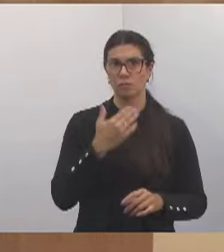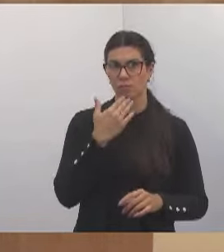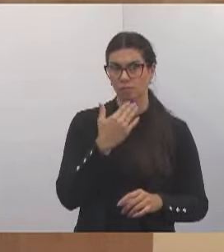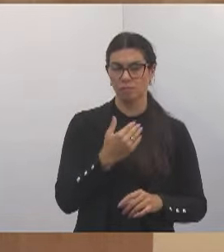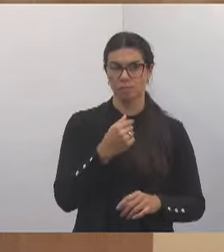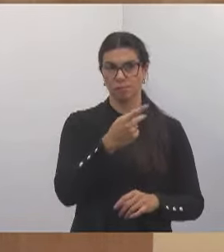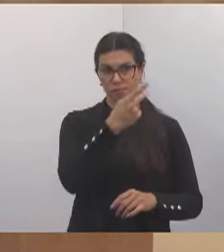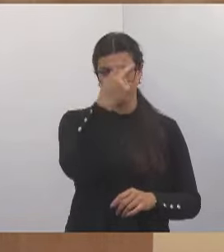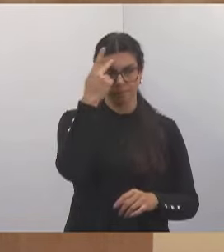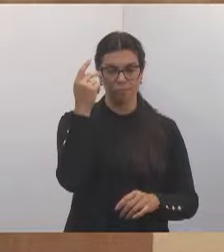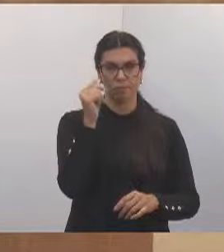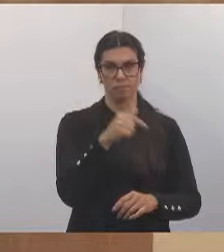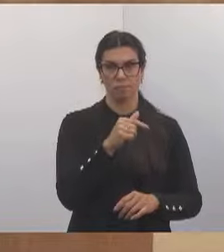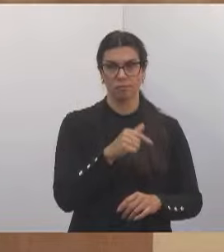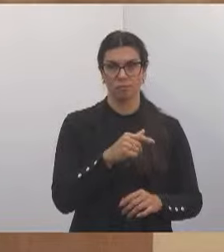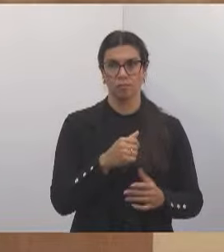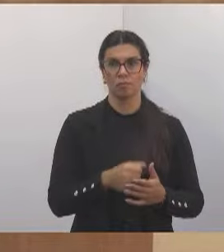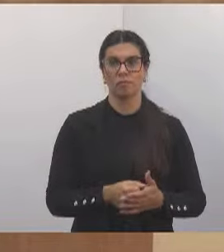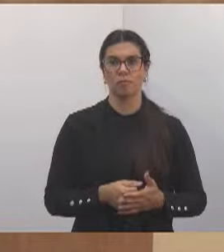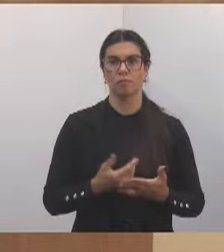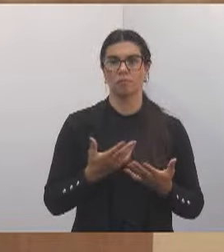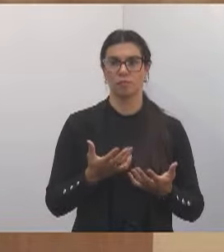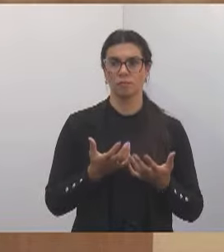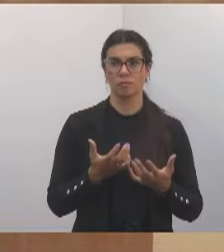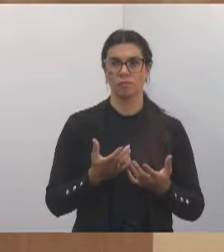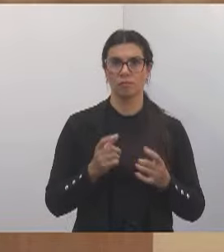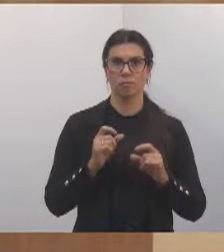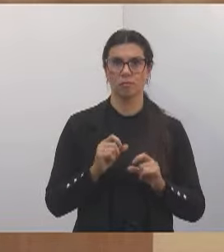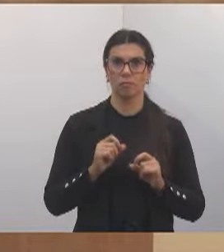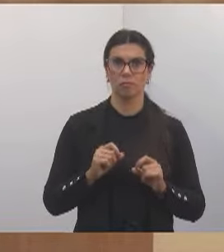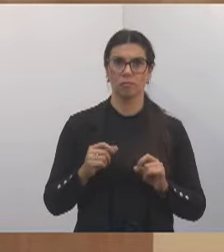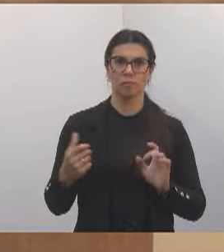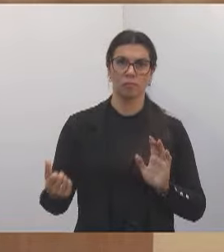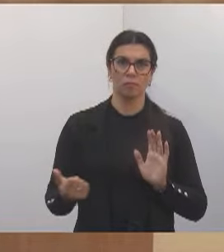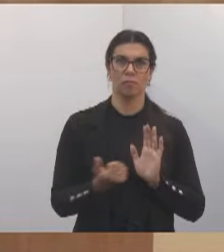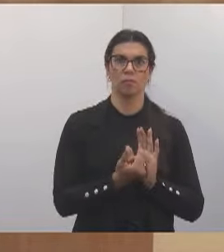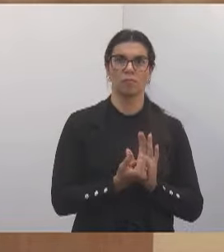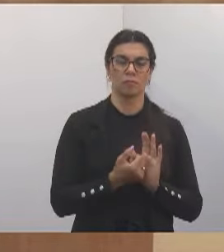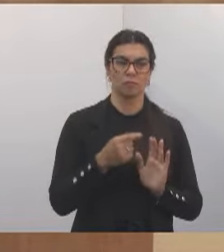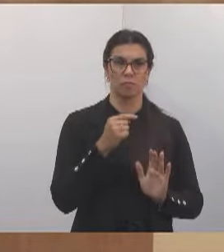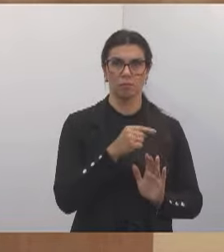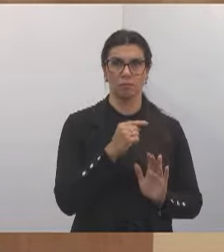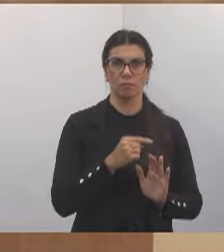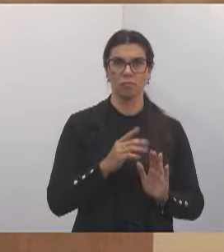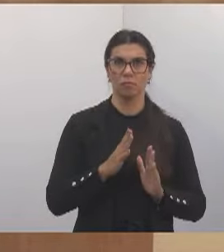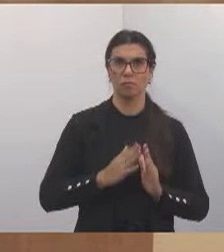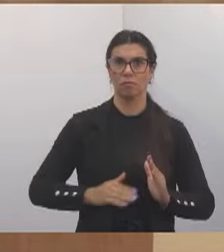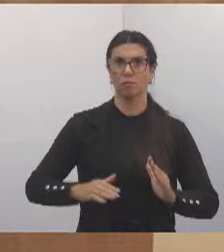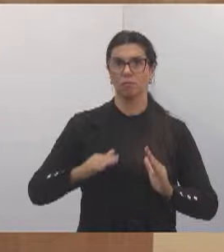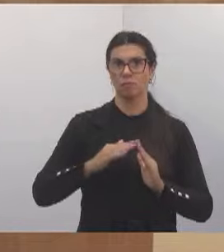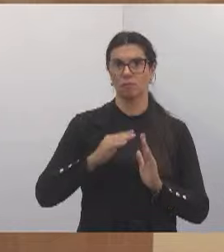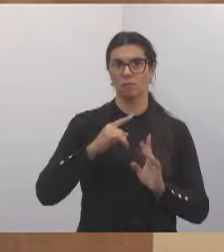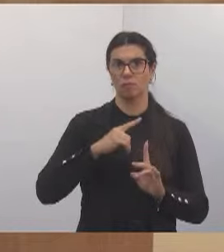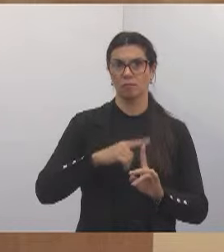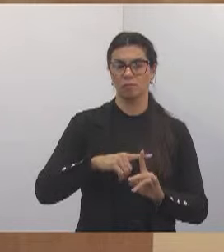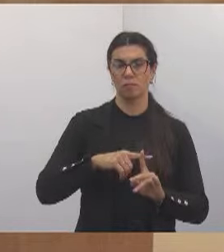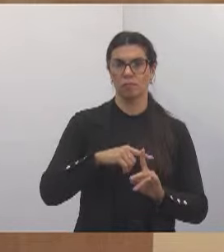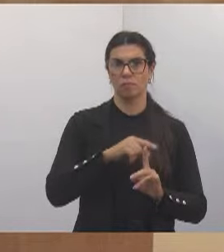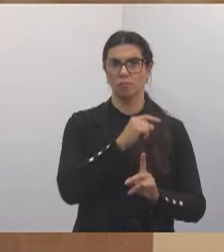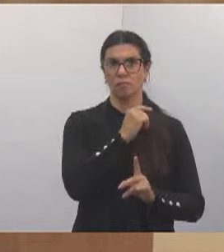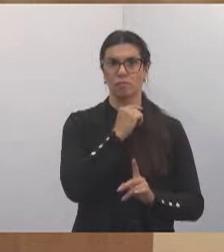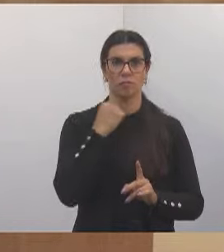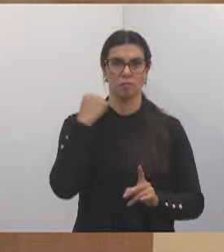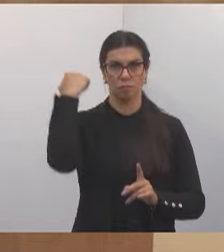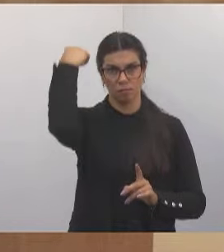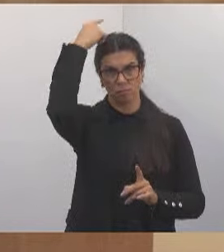locais e atuantes lá da Paróquia Santa Cecília, na Igreja São João Maria Vianney. Então nós vamos denominar